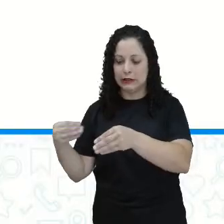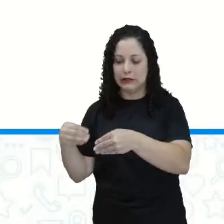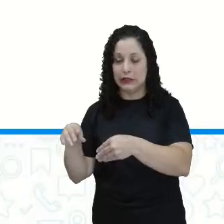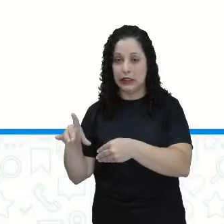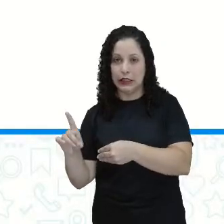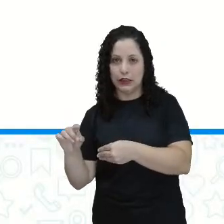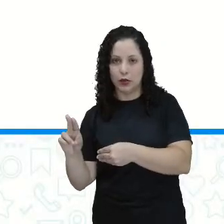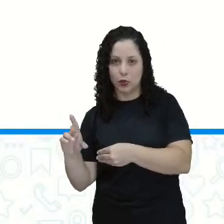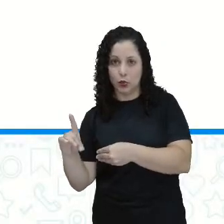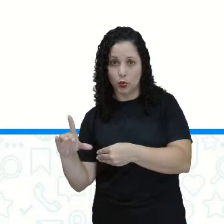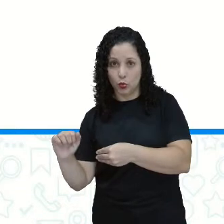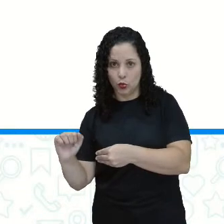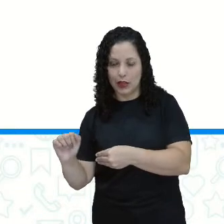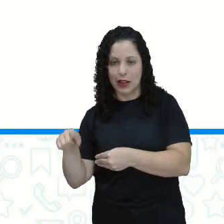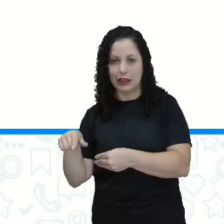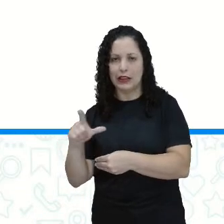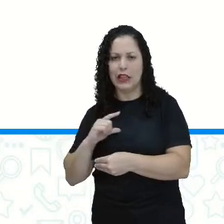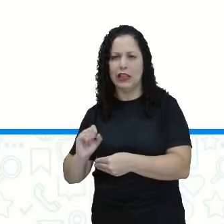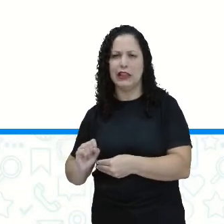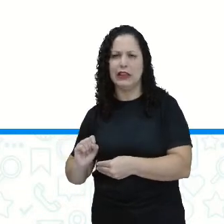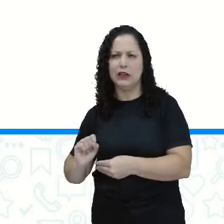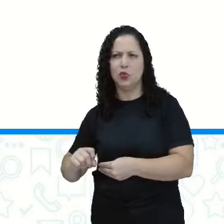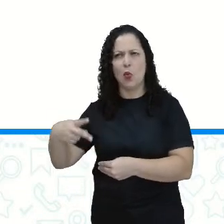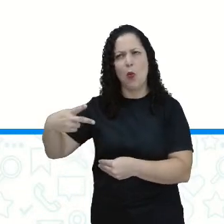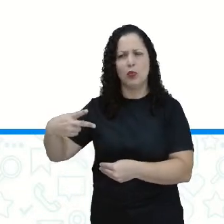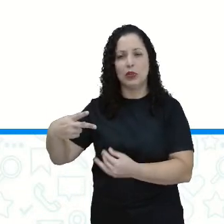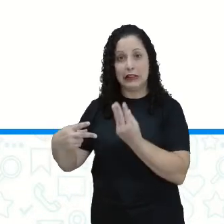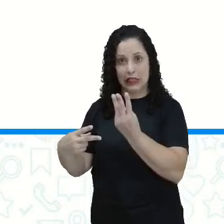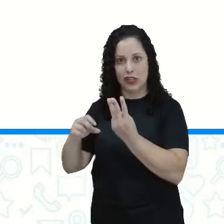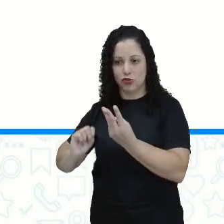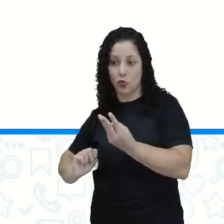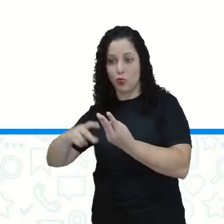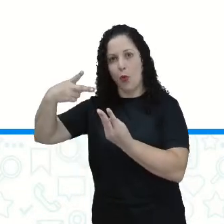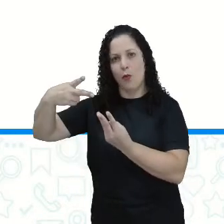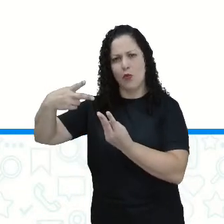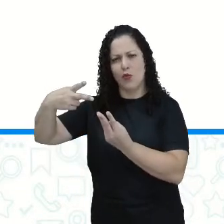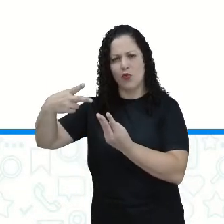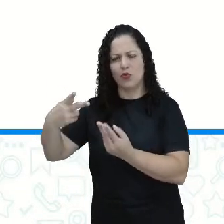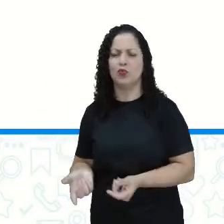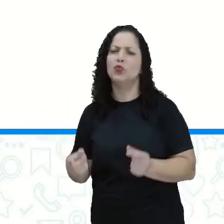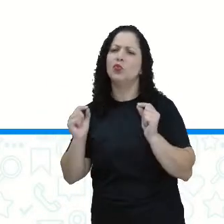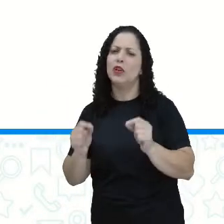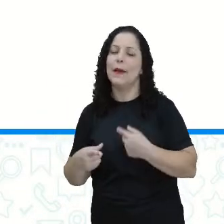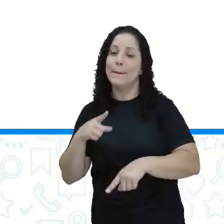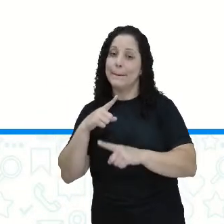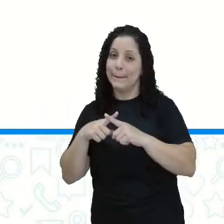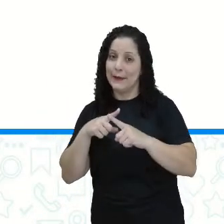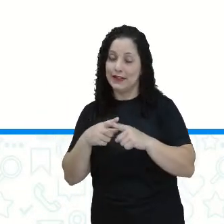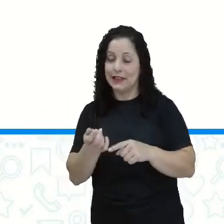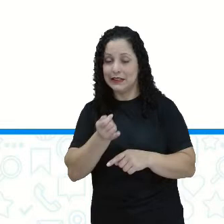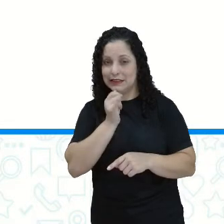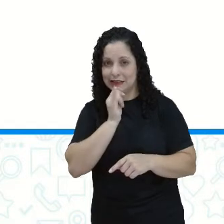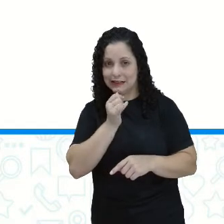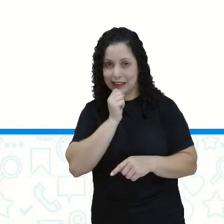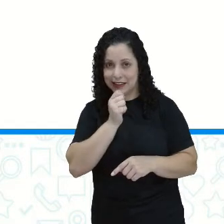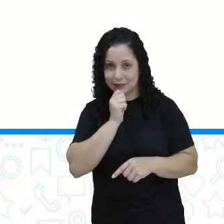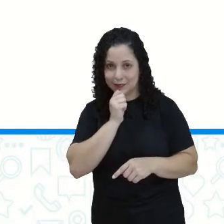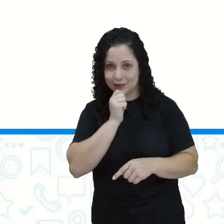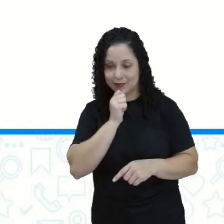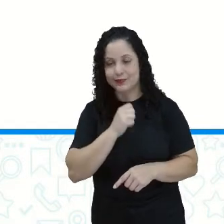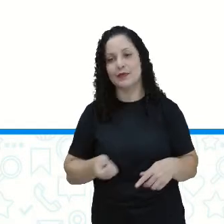tem o dobro de três. Olha, a gente ainda não trabalhou multiplicação, porque a gente pode resolver